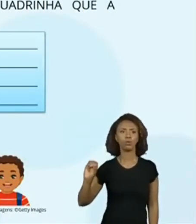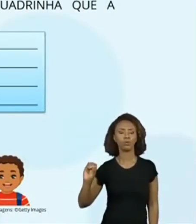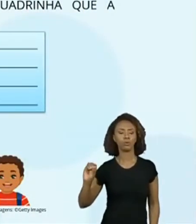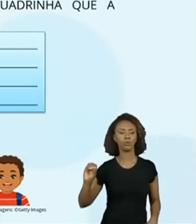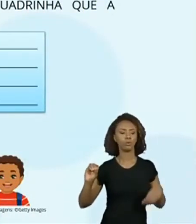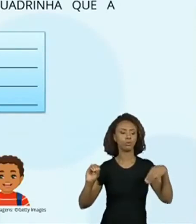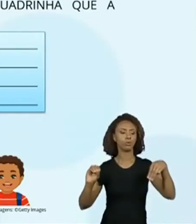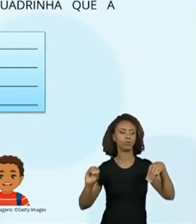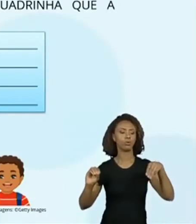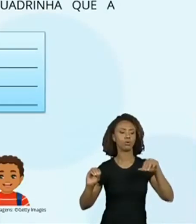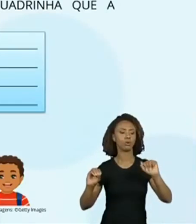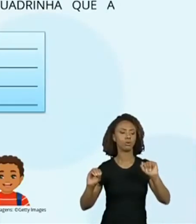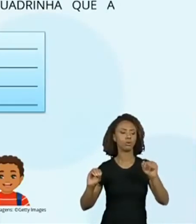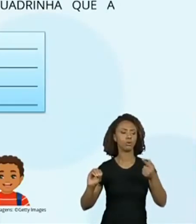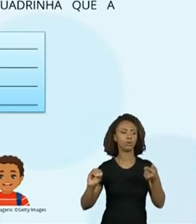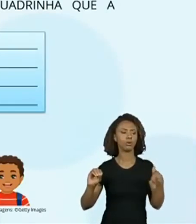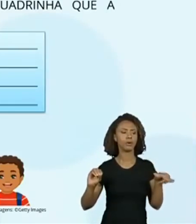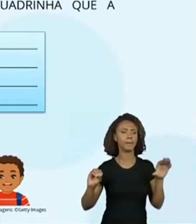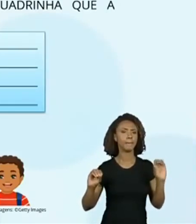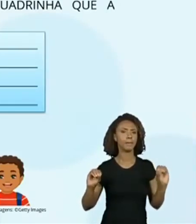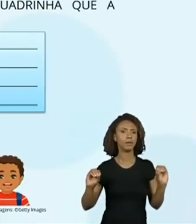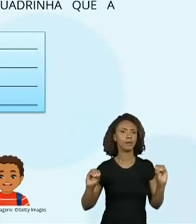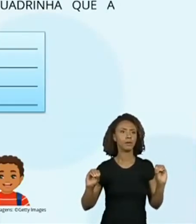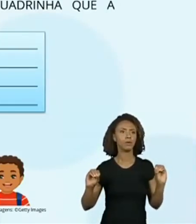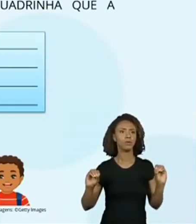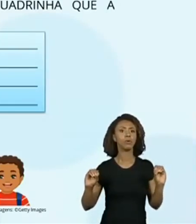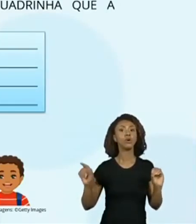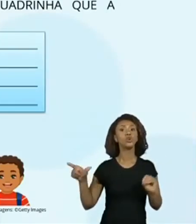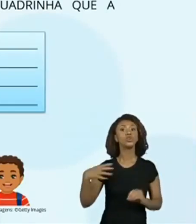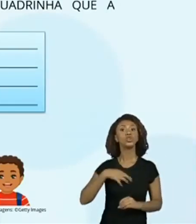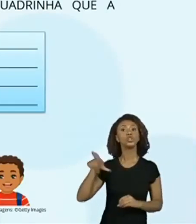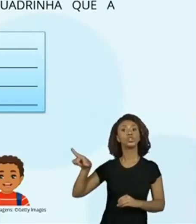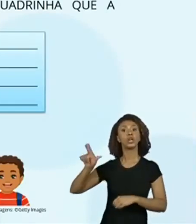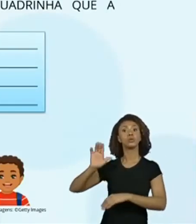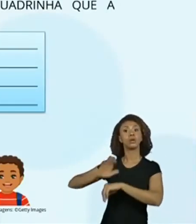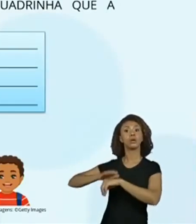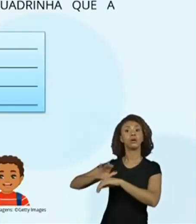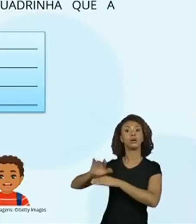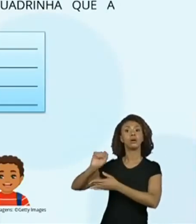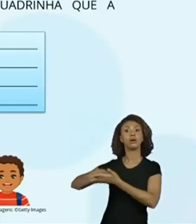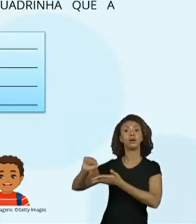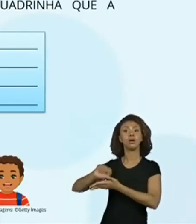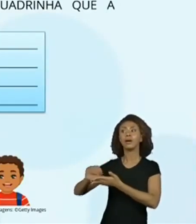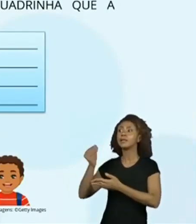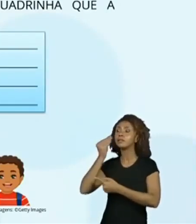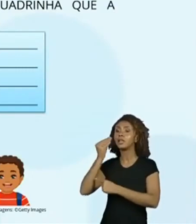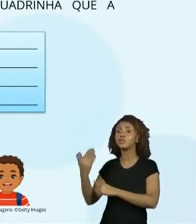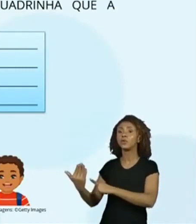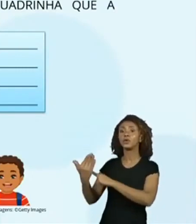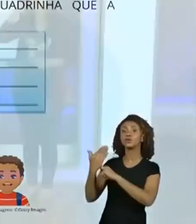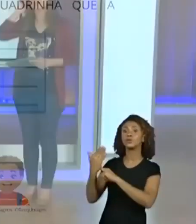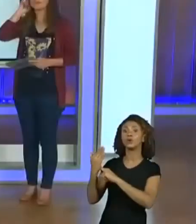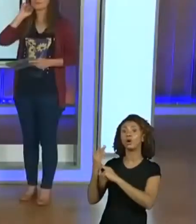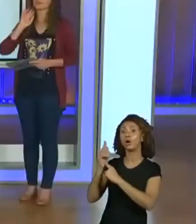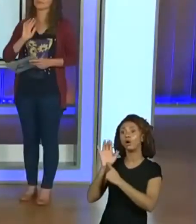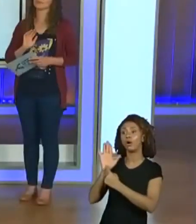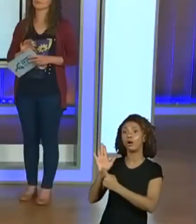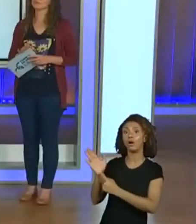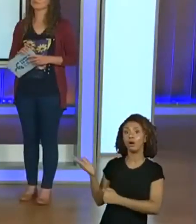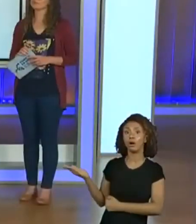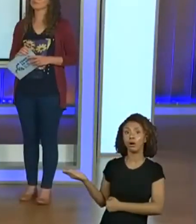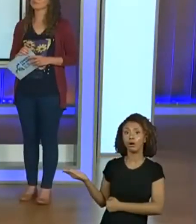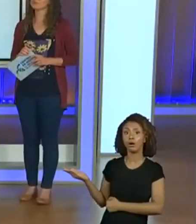Ela escreveu mão desse jeito, né? Exatamente. Ela foi tentar dar uma ajuda e mostrou como ela fez a escrita da mão.